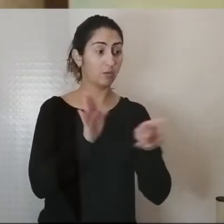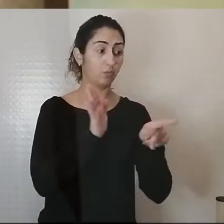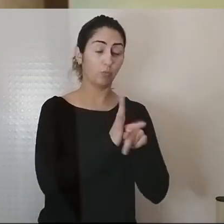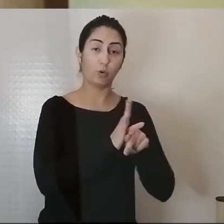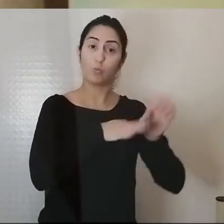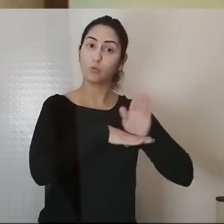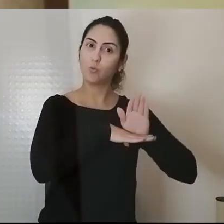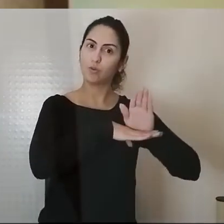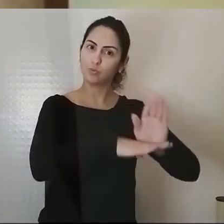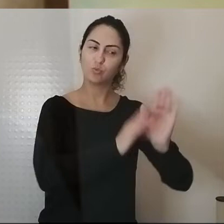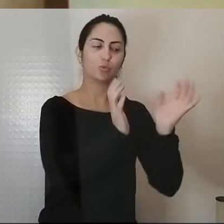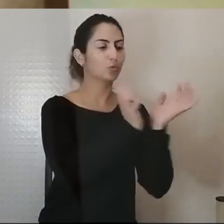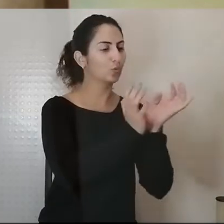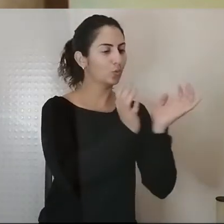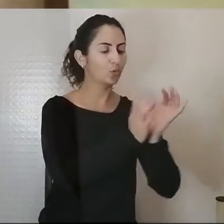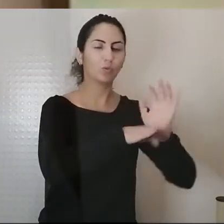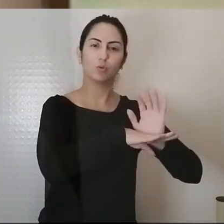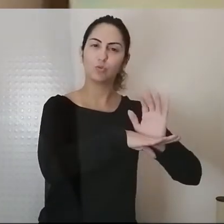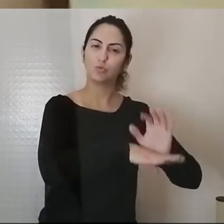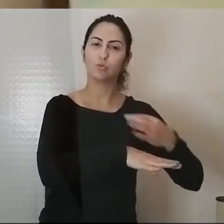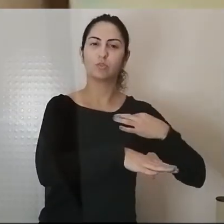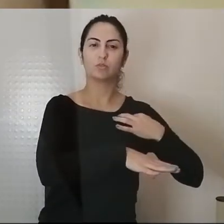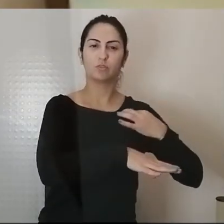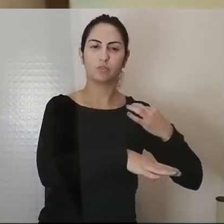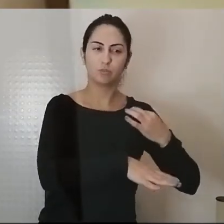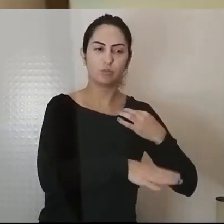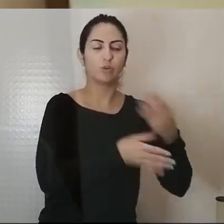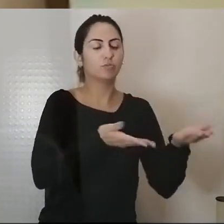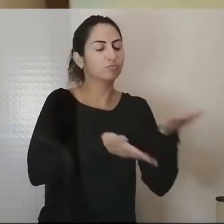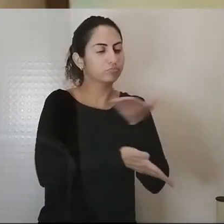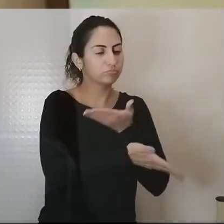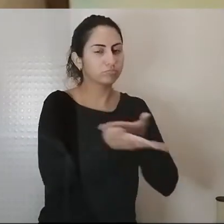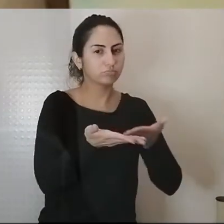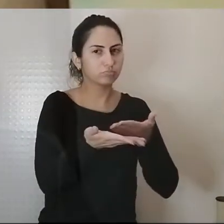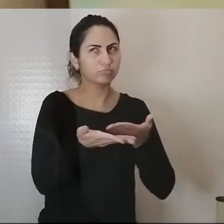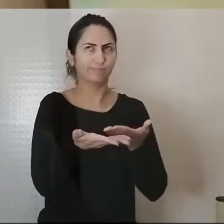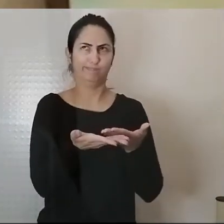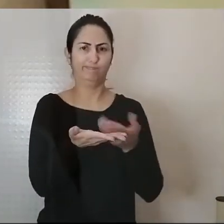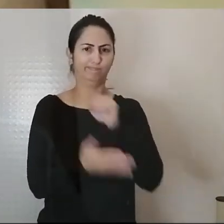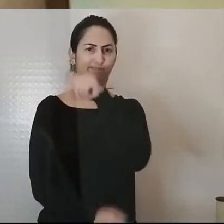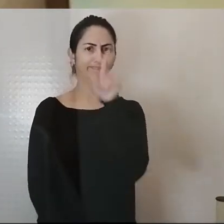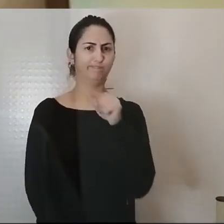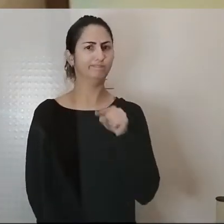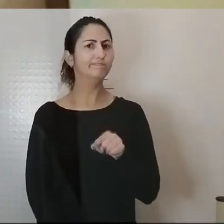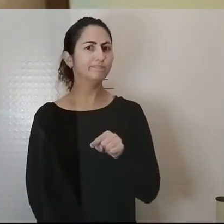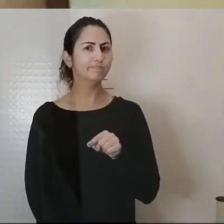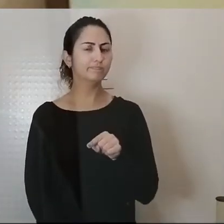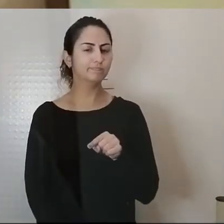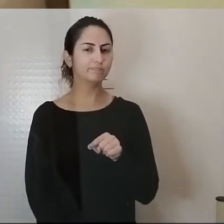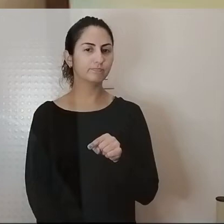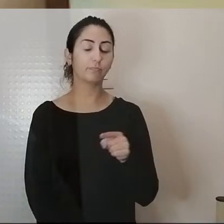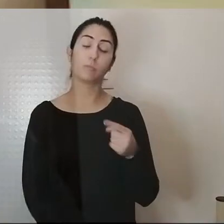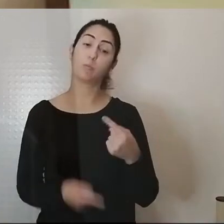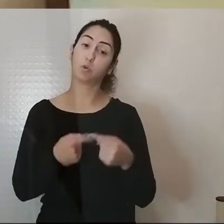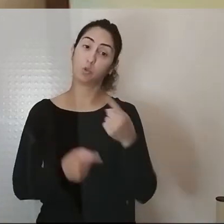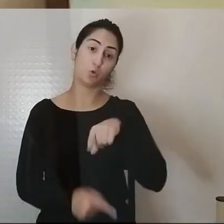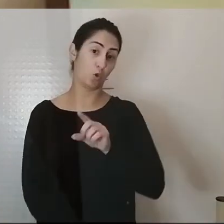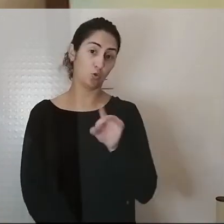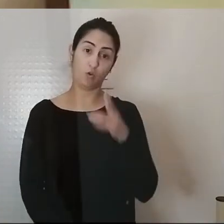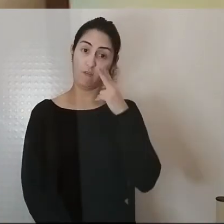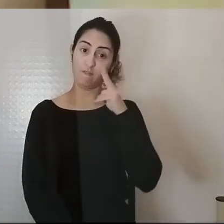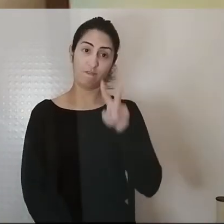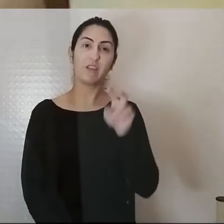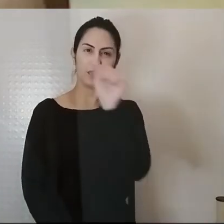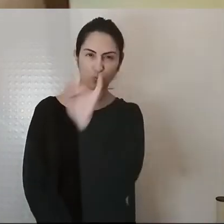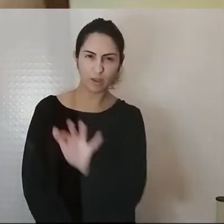comunitário de unidade e de partilha é questionável como nós podemos só vendo estas